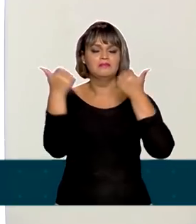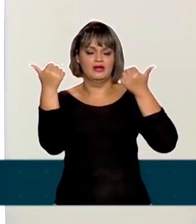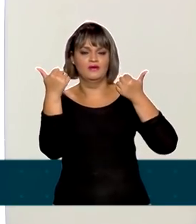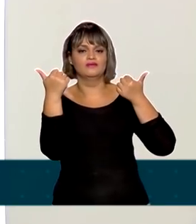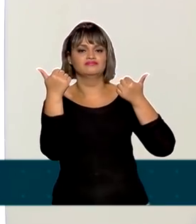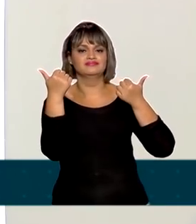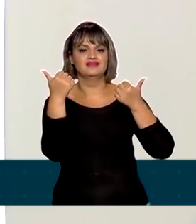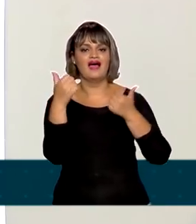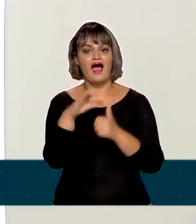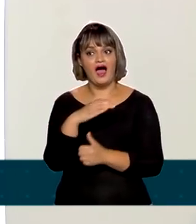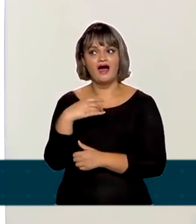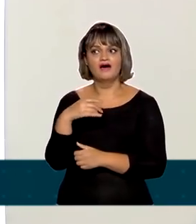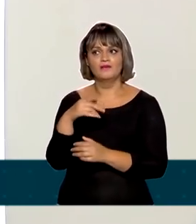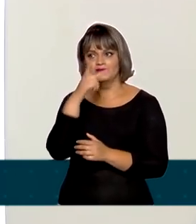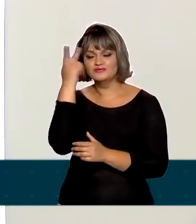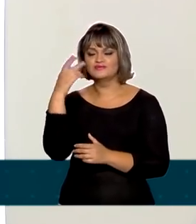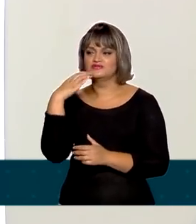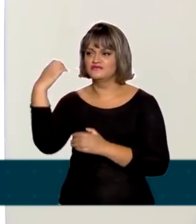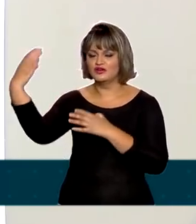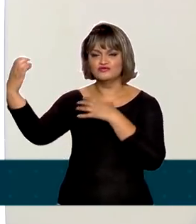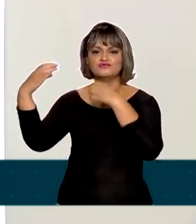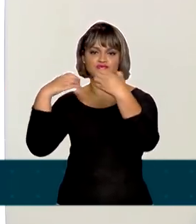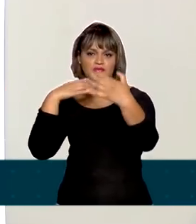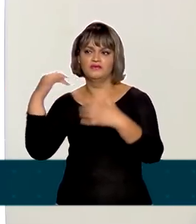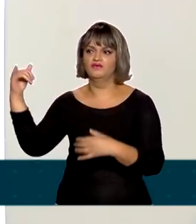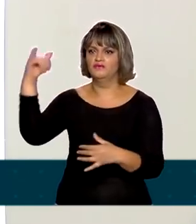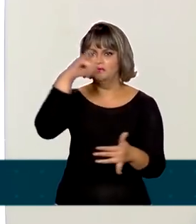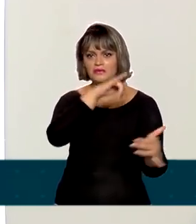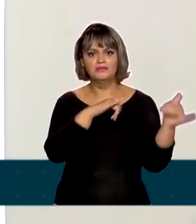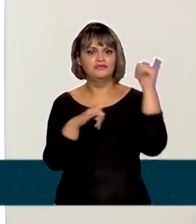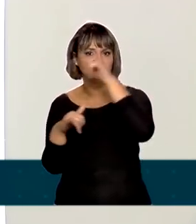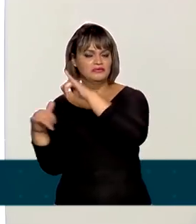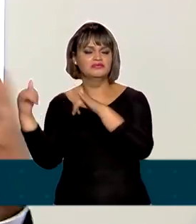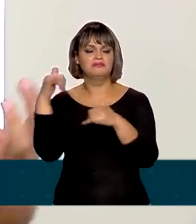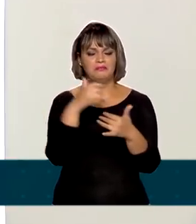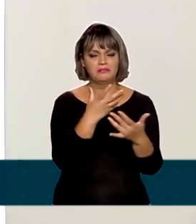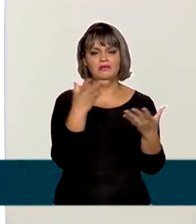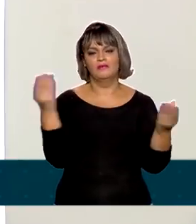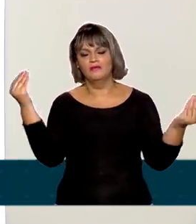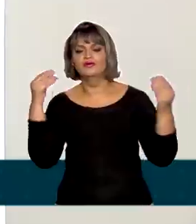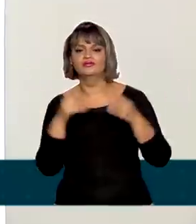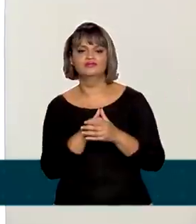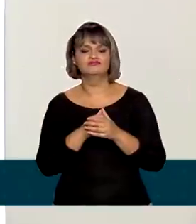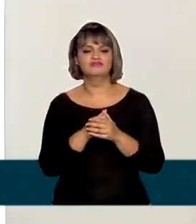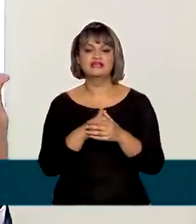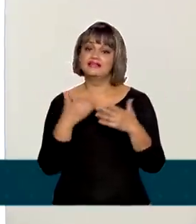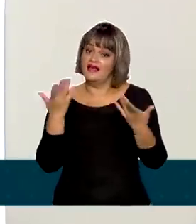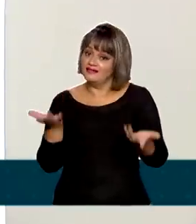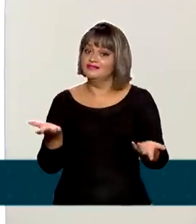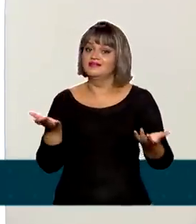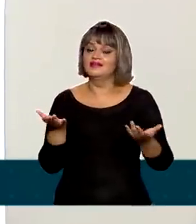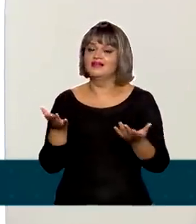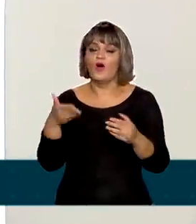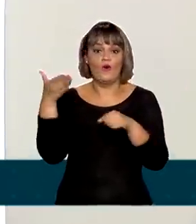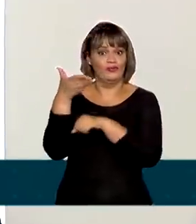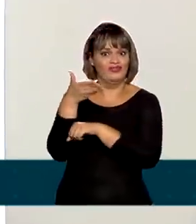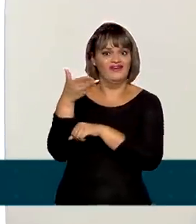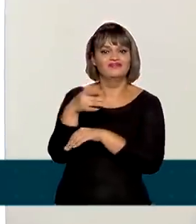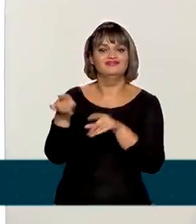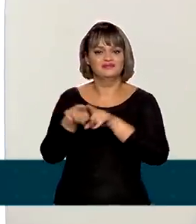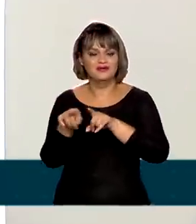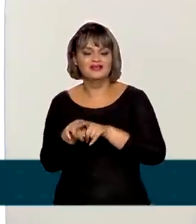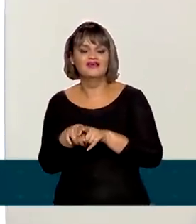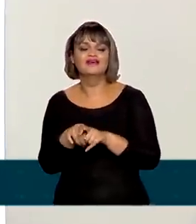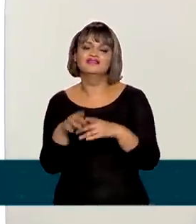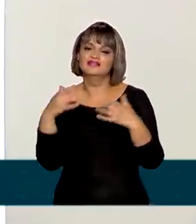com aumento do número de voos disponíveis, transportes e, com isso tudo, ocupação hoteleira. E, com